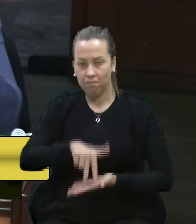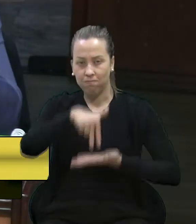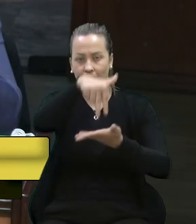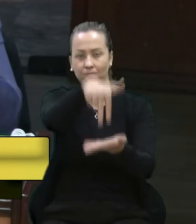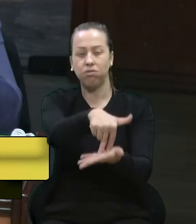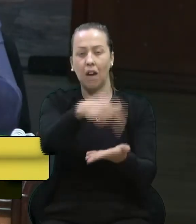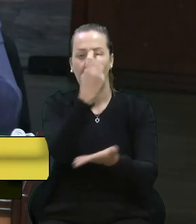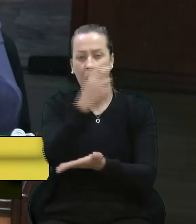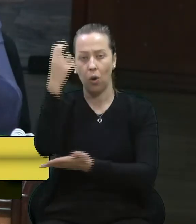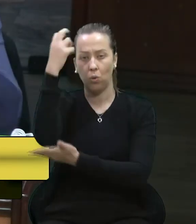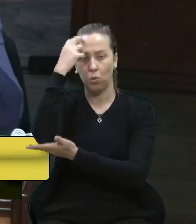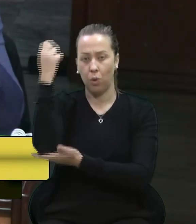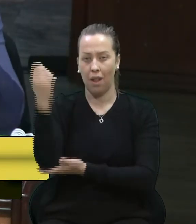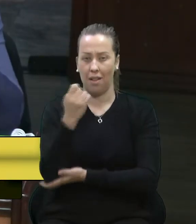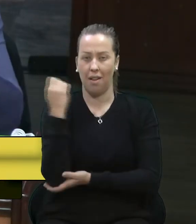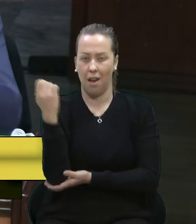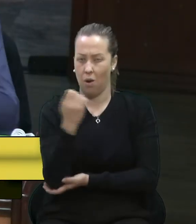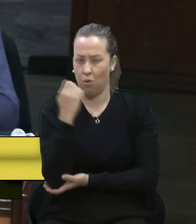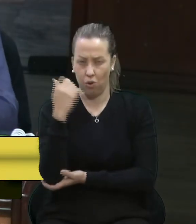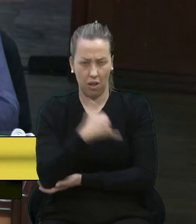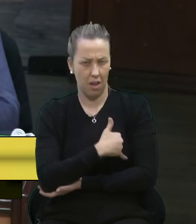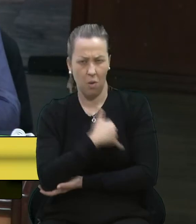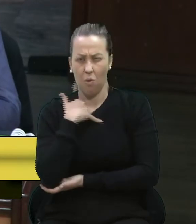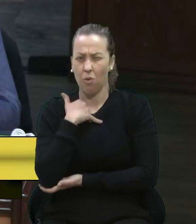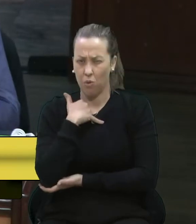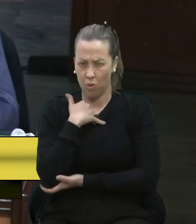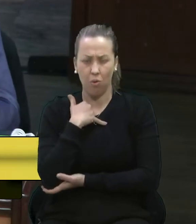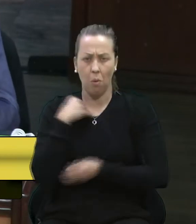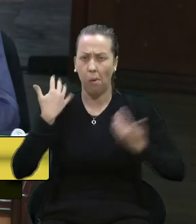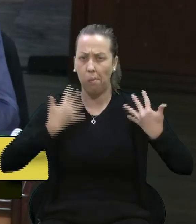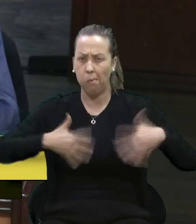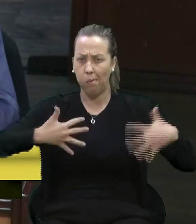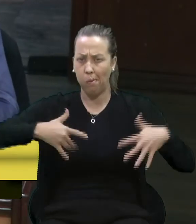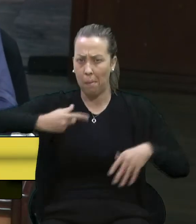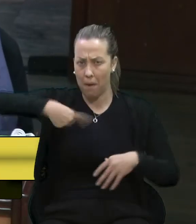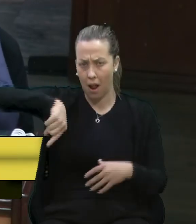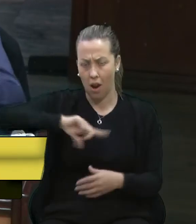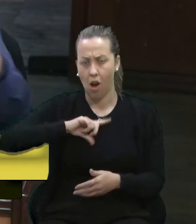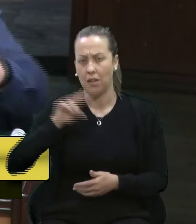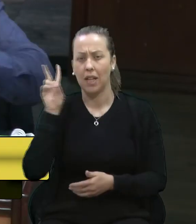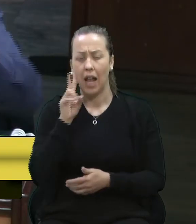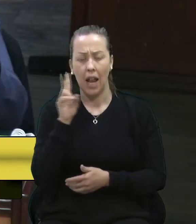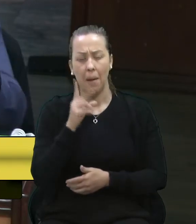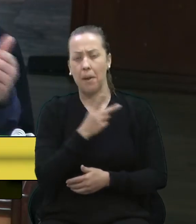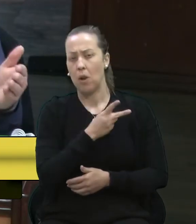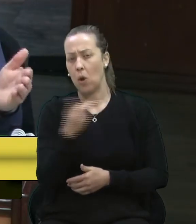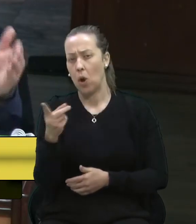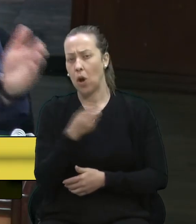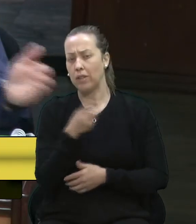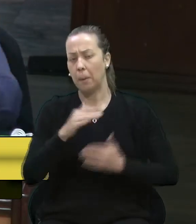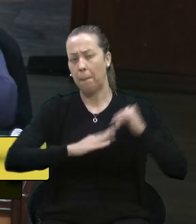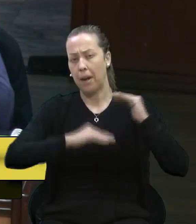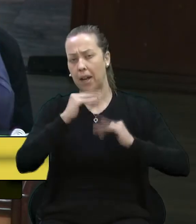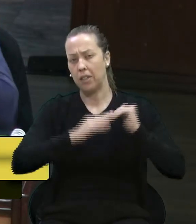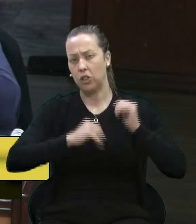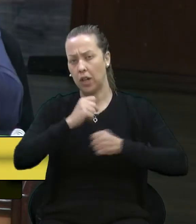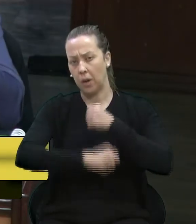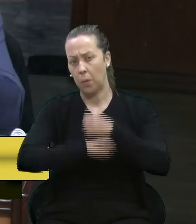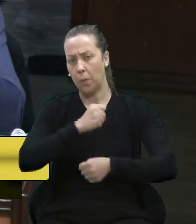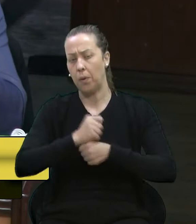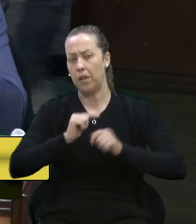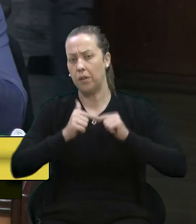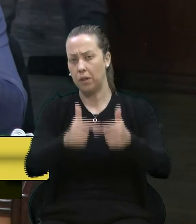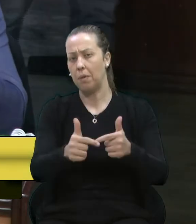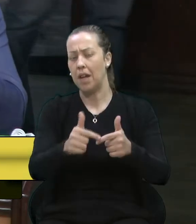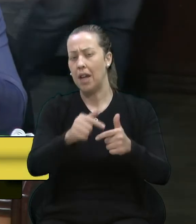cultura gaúcha, que é um grande orgulho pra nós, lembrando que a gente pratica e trabalha o ano todo, mas agora é um mês mais